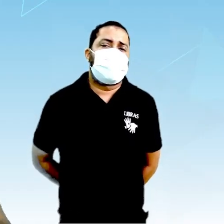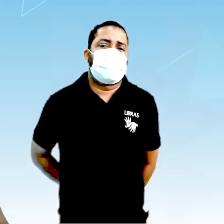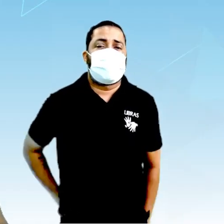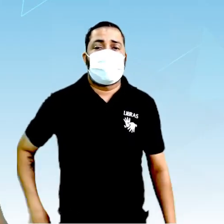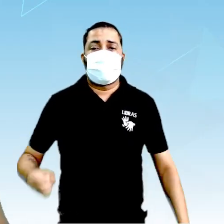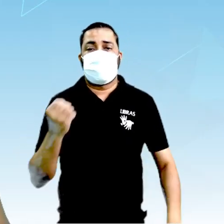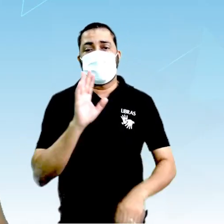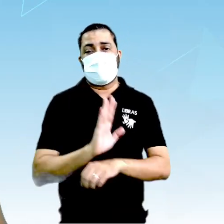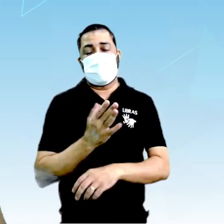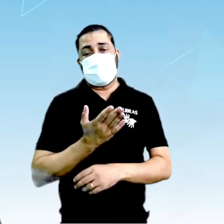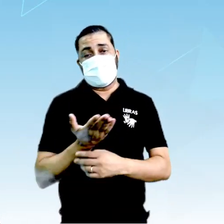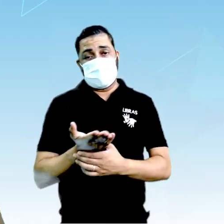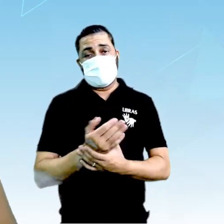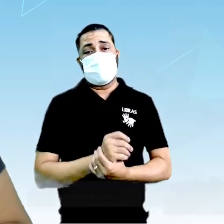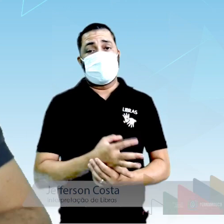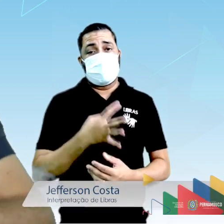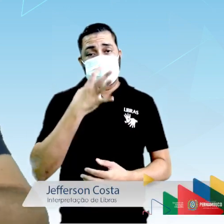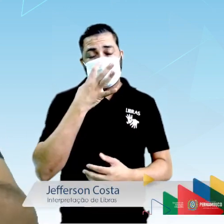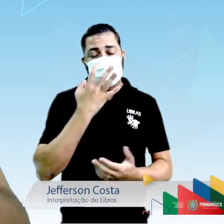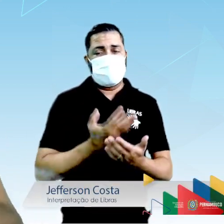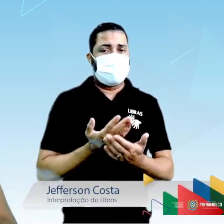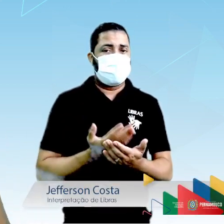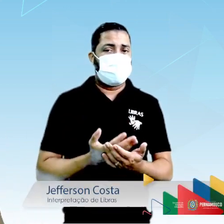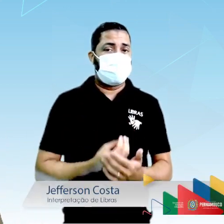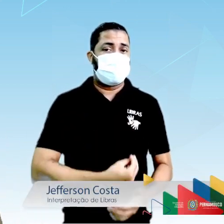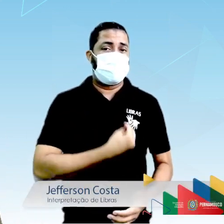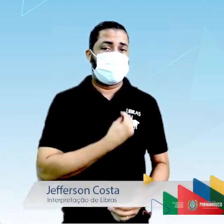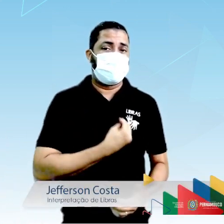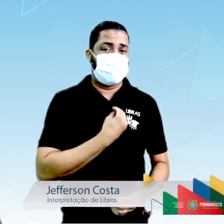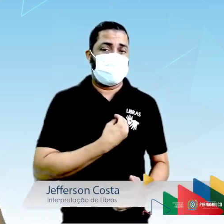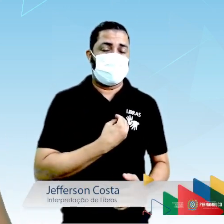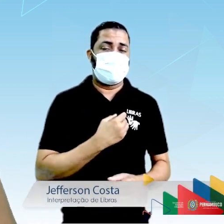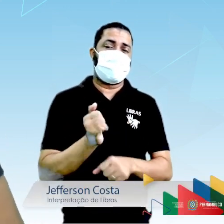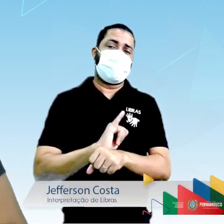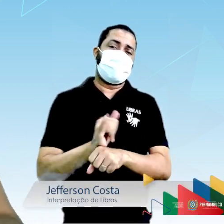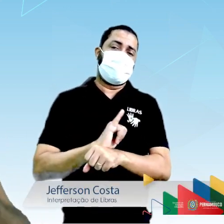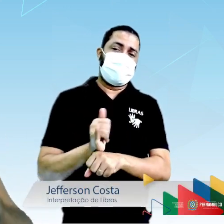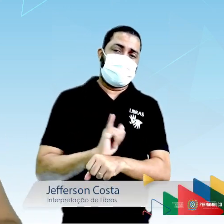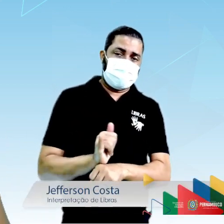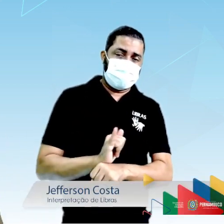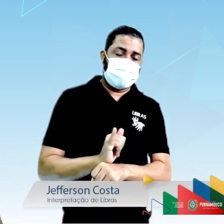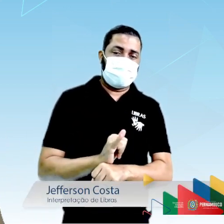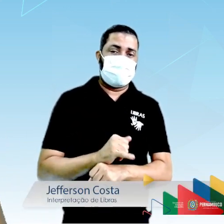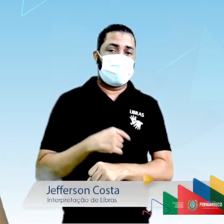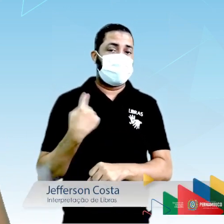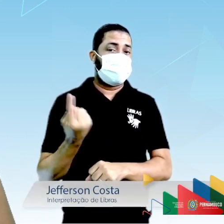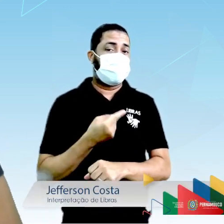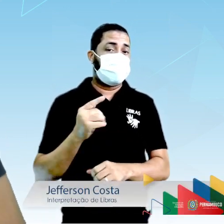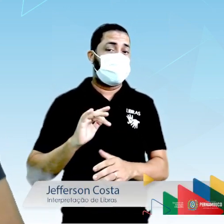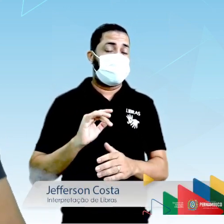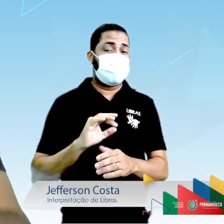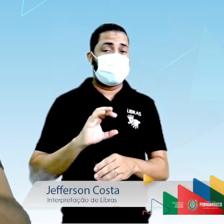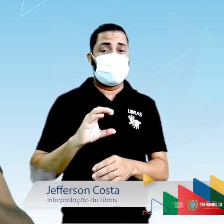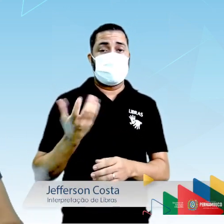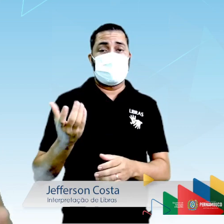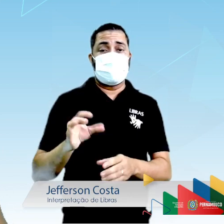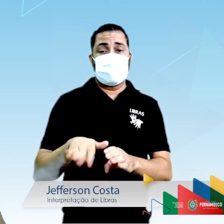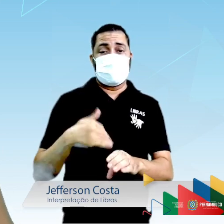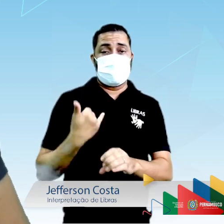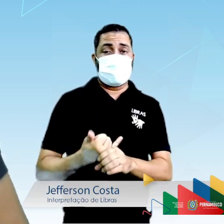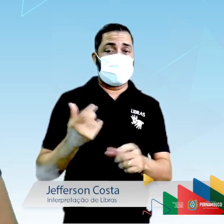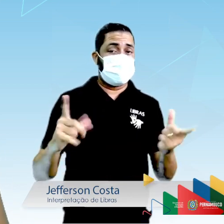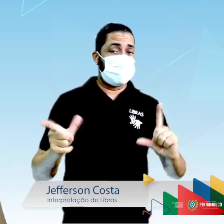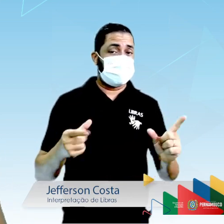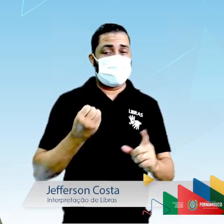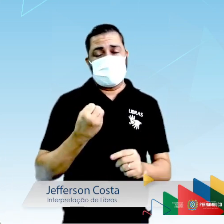Boa tarde para você que está assistindo essa aula ao vivo agora pelo YouTube, pelos nossos canais de televisão. Bom dia ou boa noite